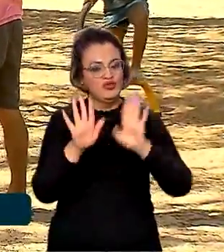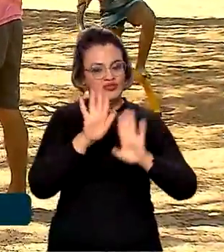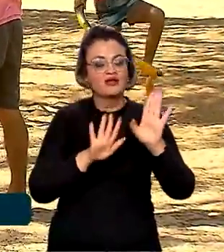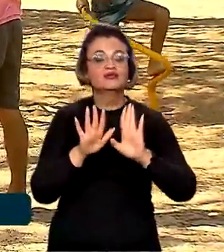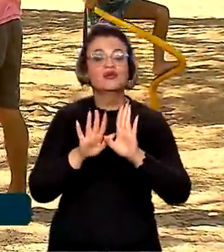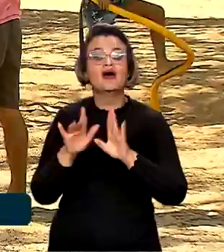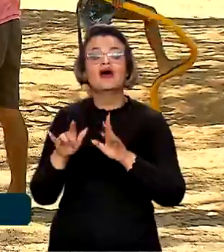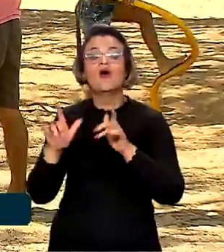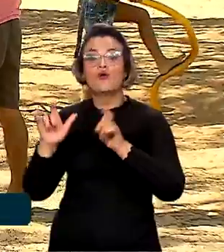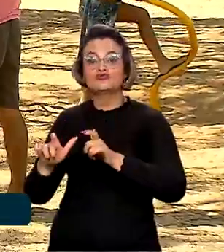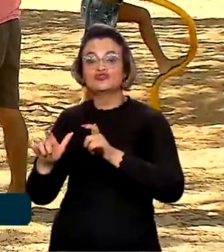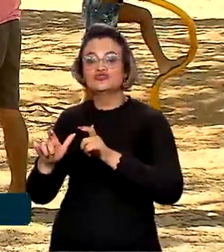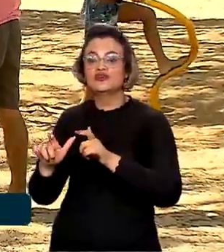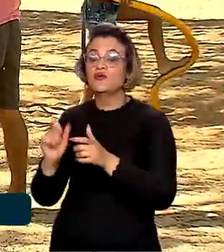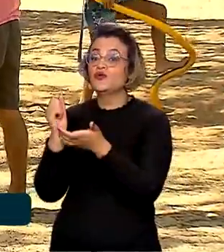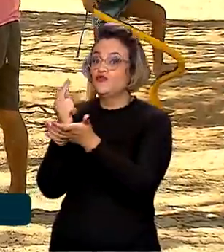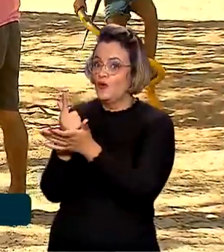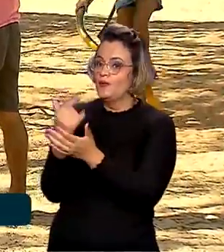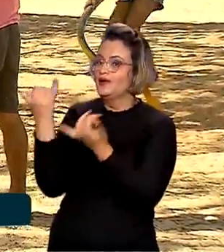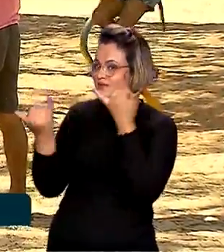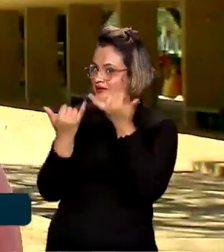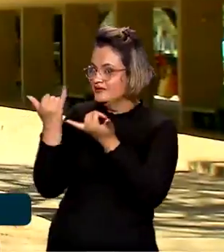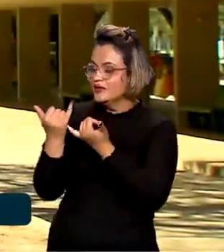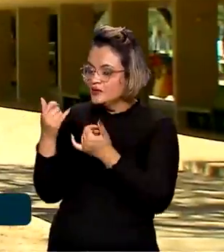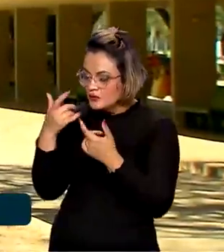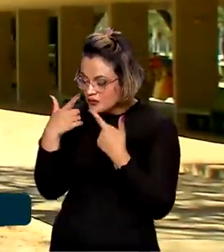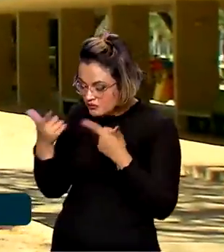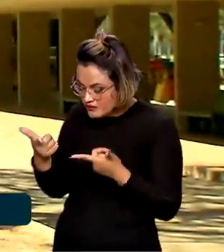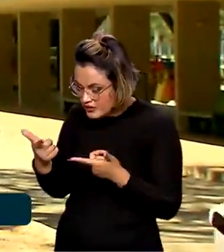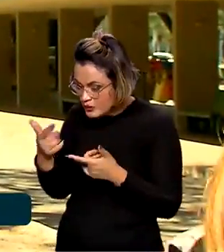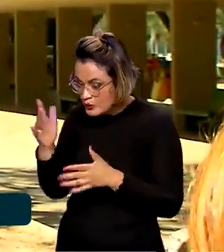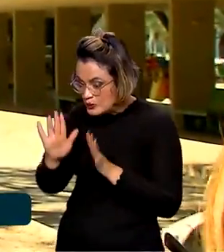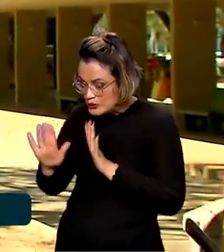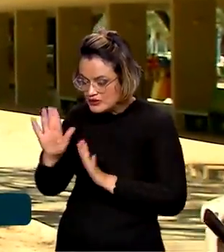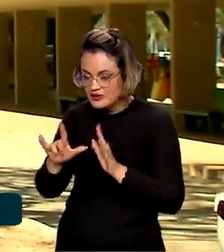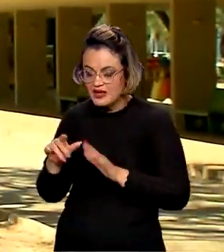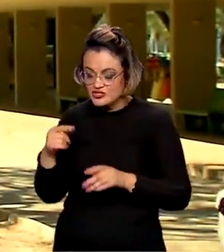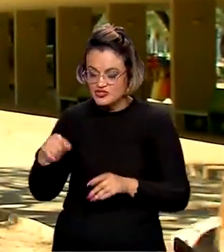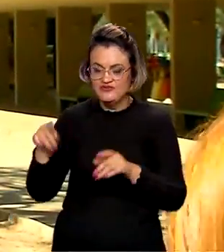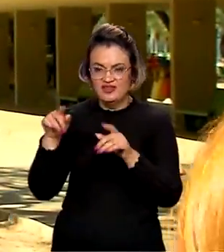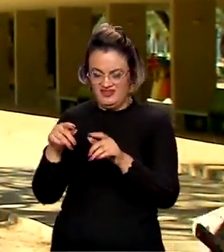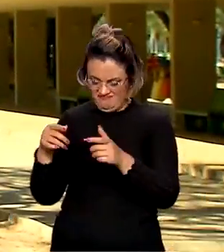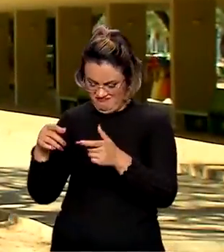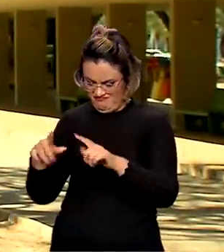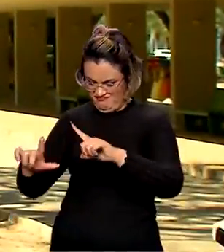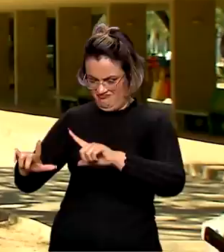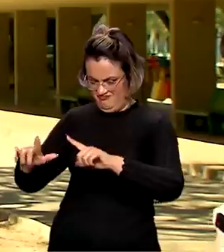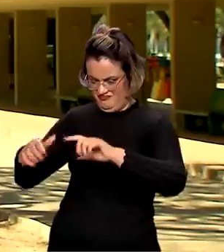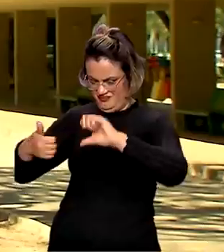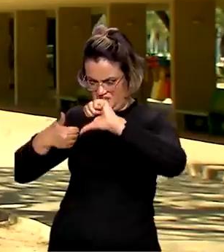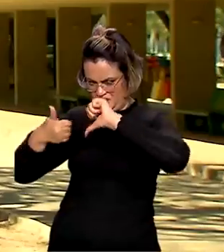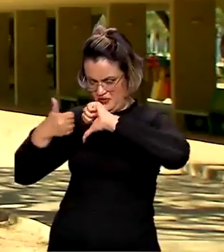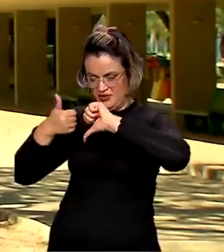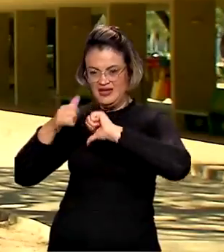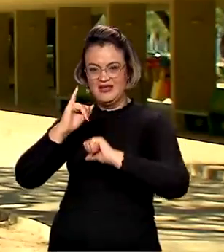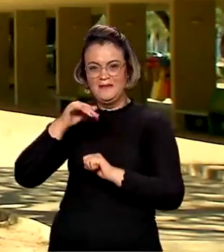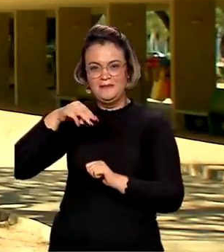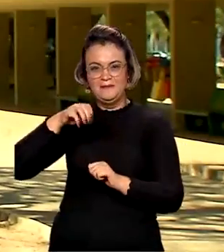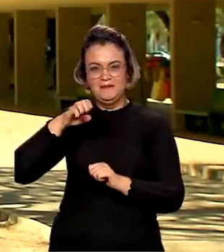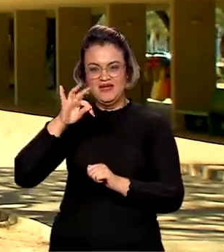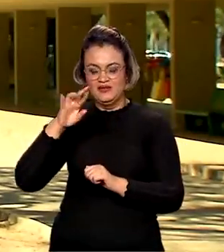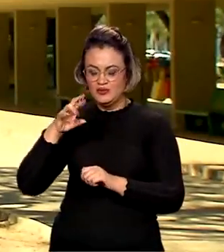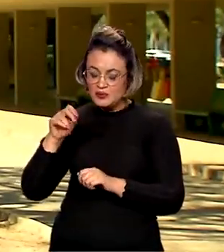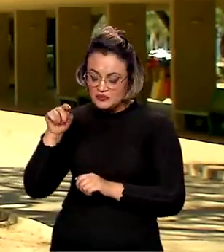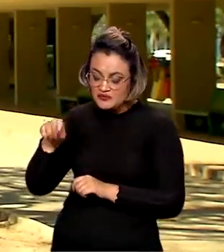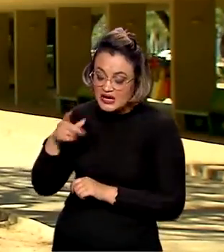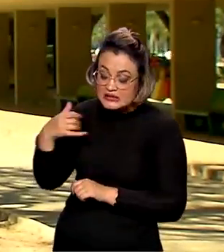também na hora de comprar brinquedos. A gente verifica a faixa etária, é recomendada para a criança, e se tem peças